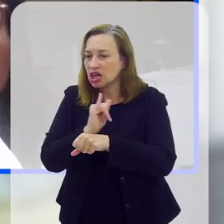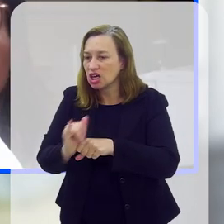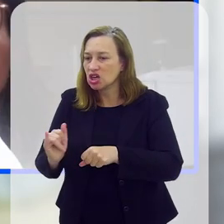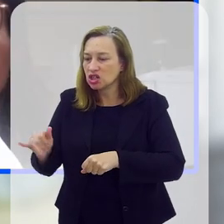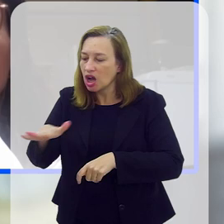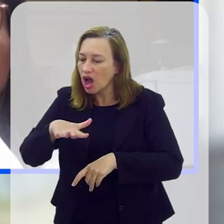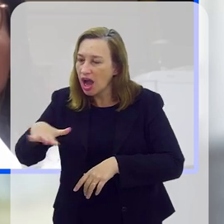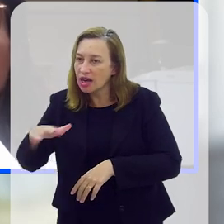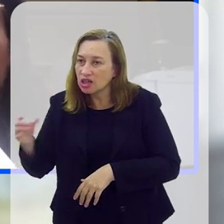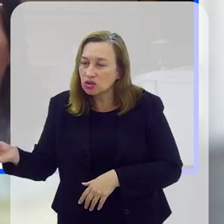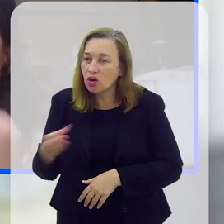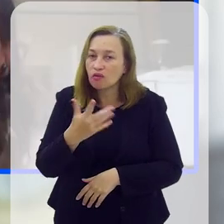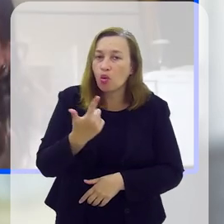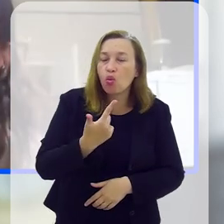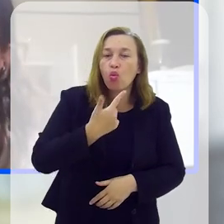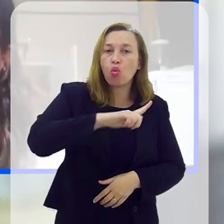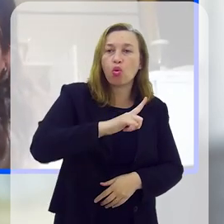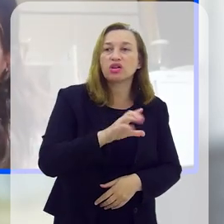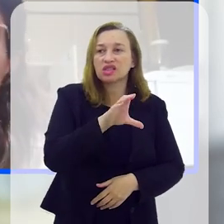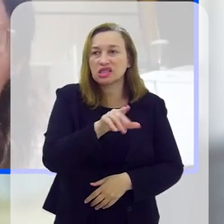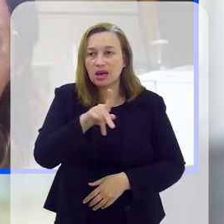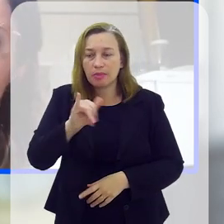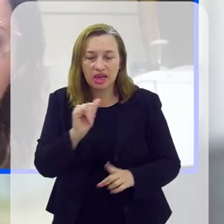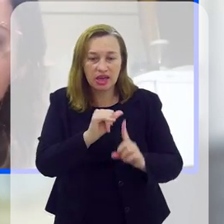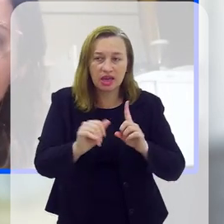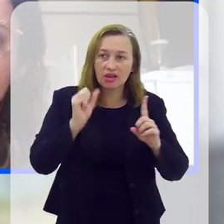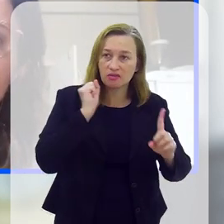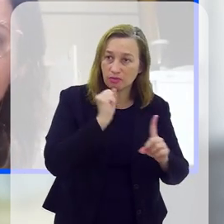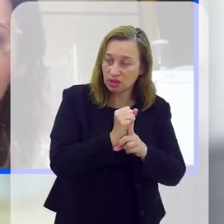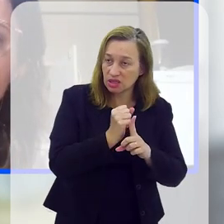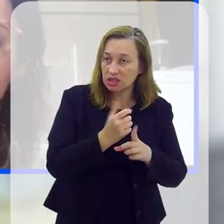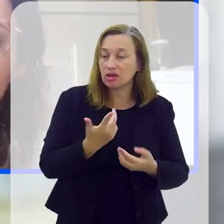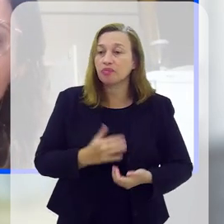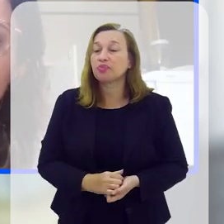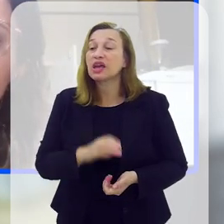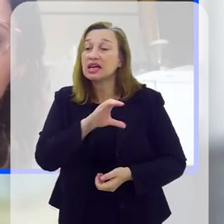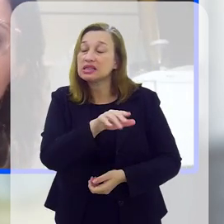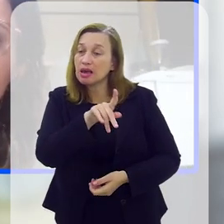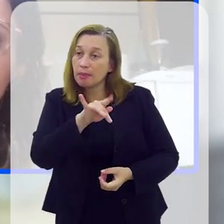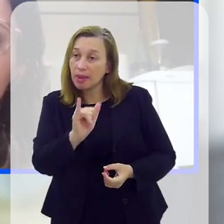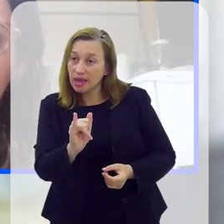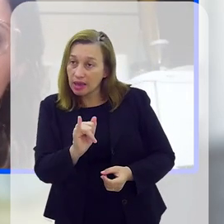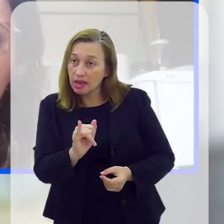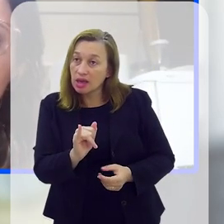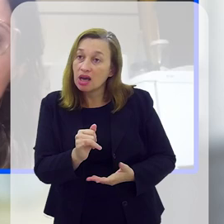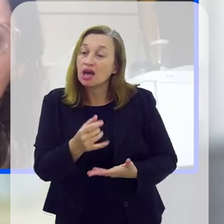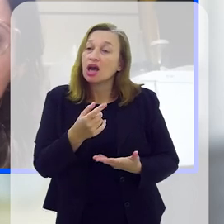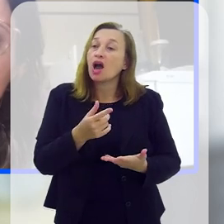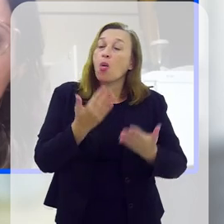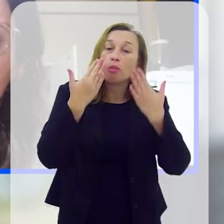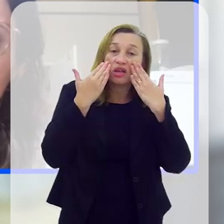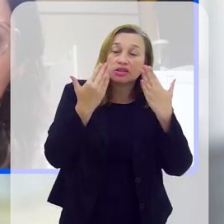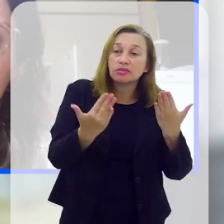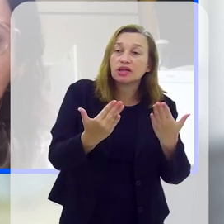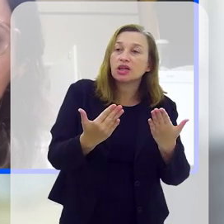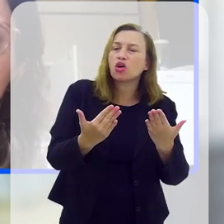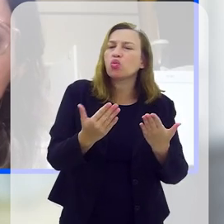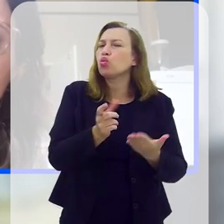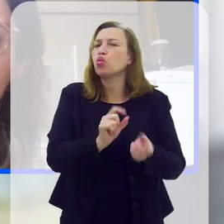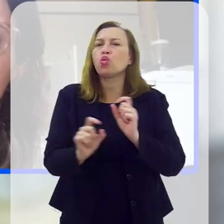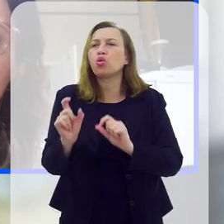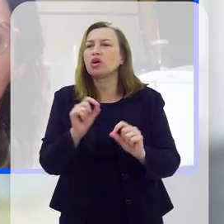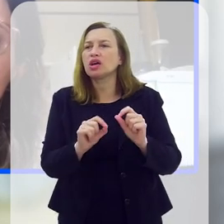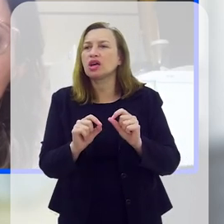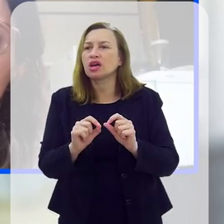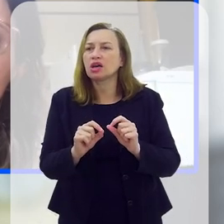O outro projeto foi um pouco da experiência que a gente viveu na CPI do Feminicídio. Na CPI do Feminicídio, nós